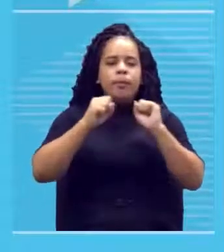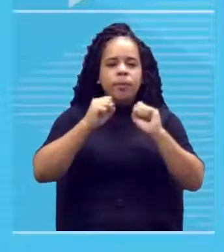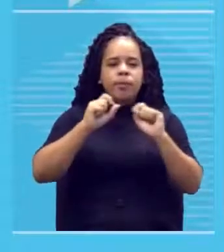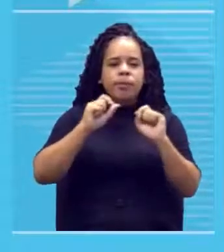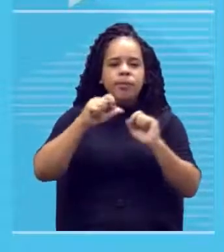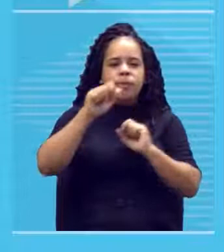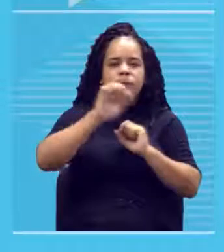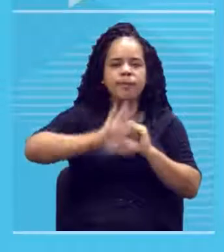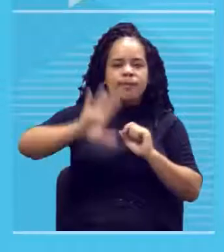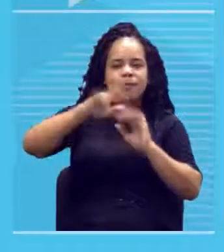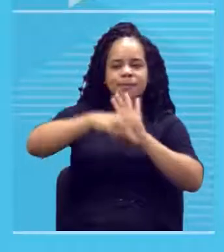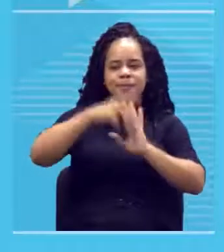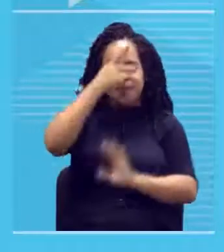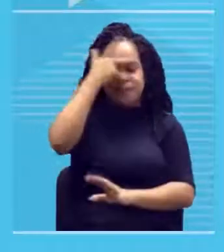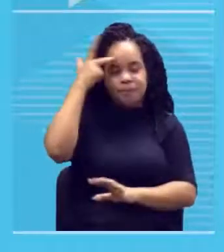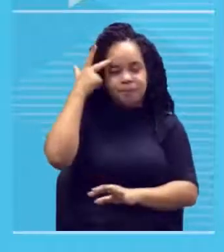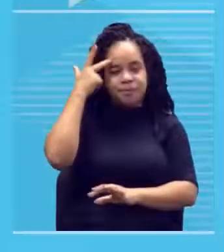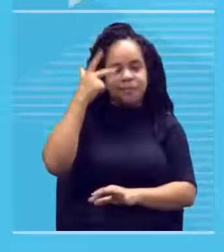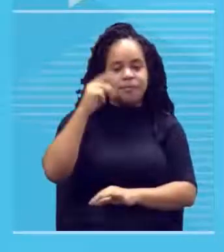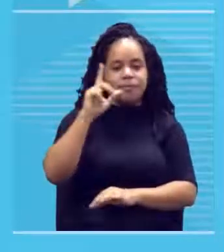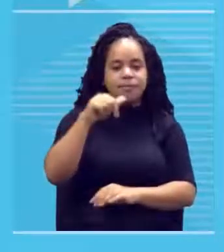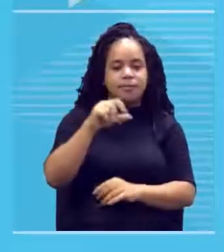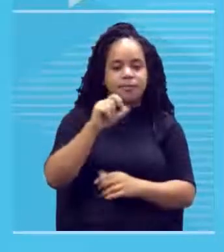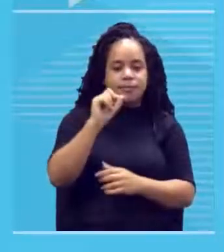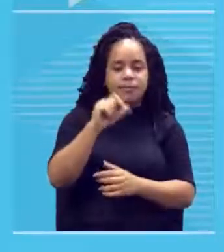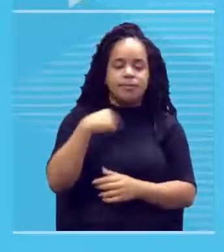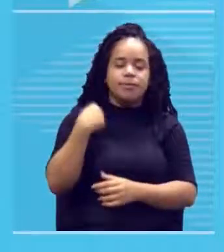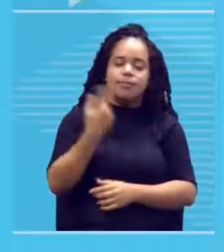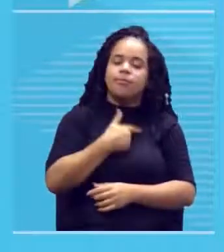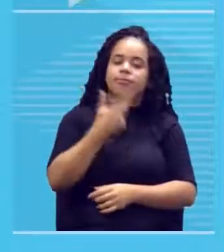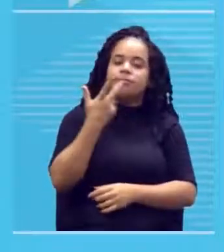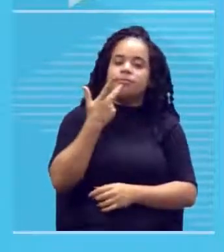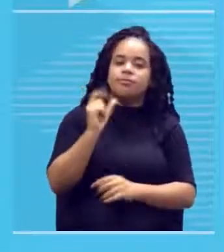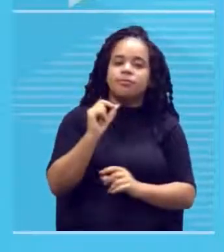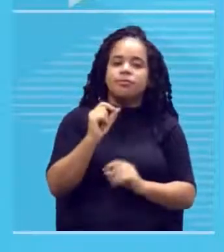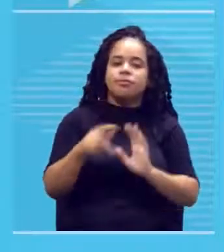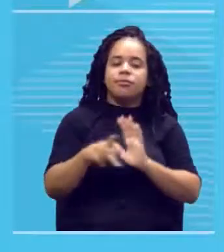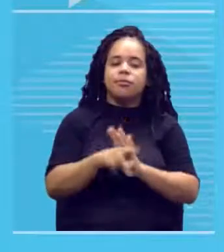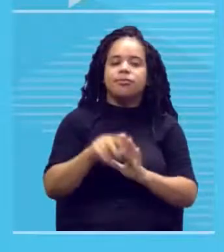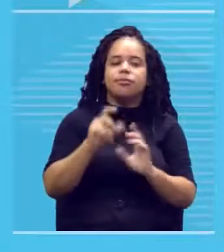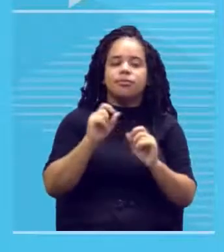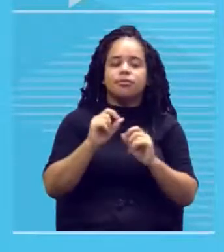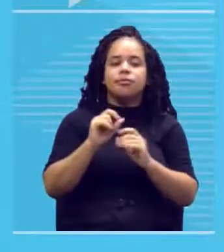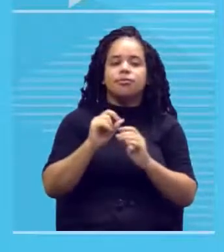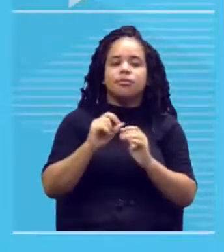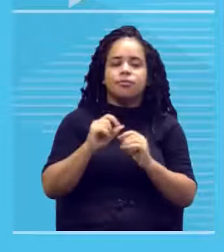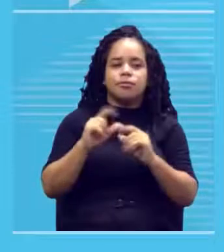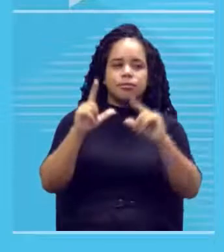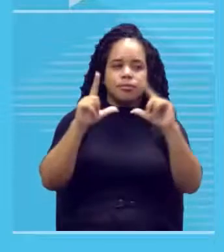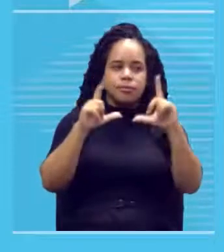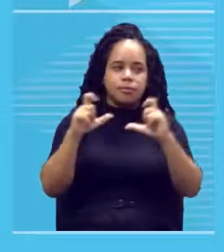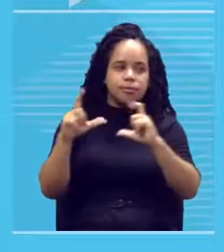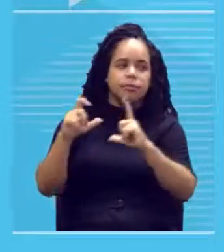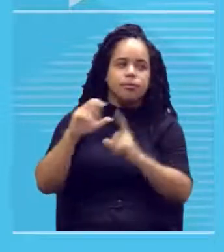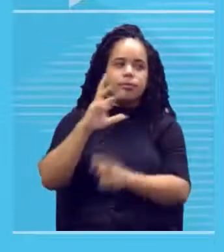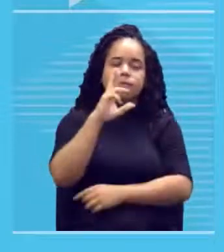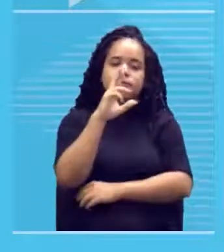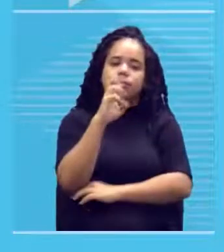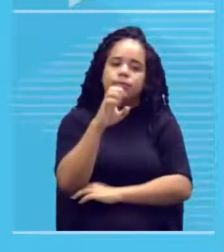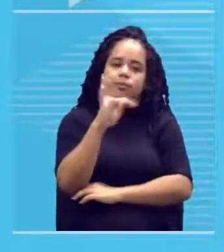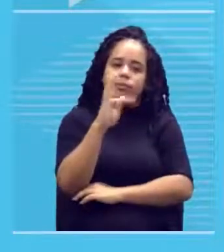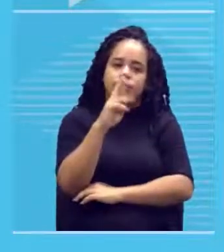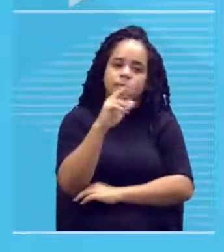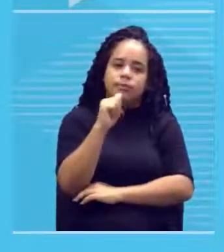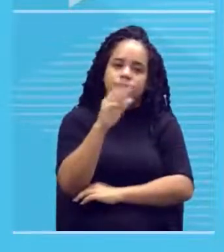É aquilo que a gente chama de retratar alguma coisa a alguém, certo? A palavra retrato se